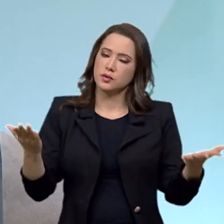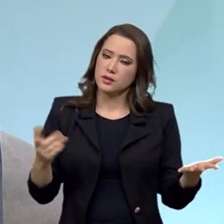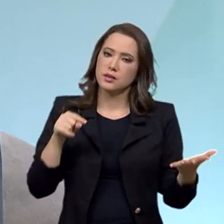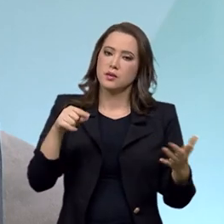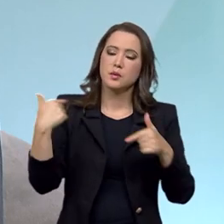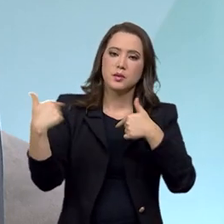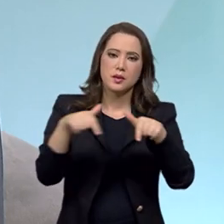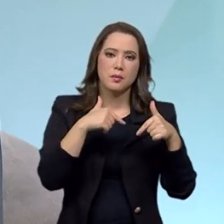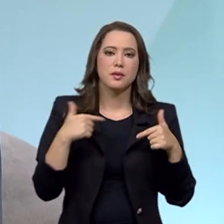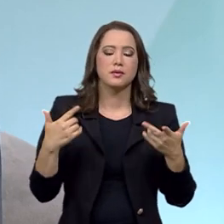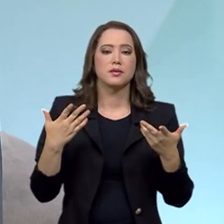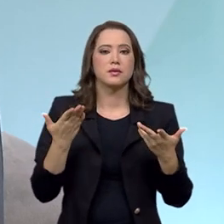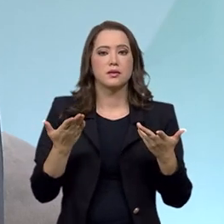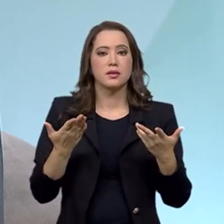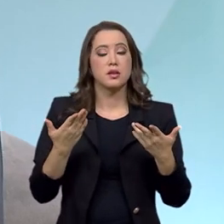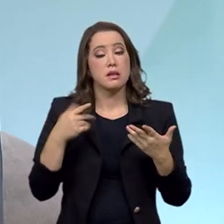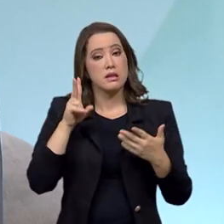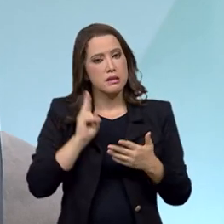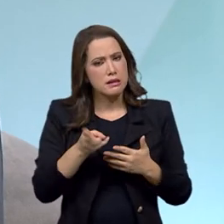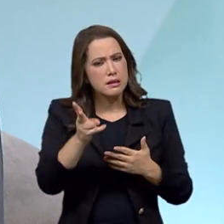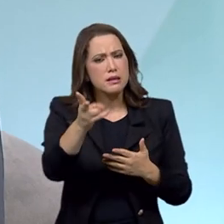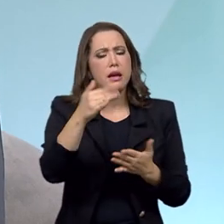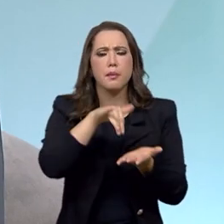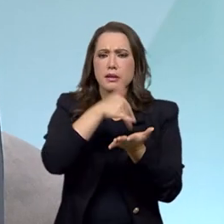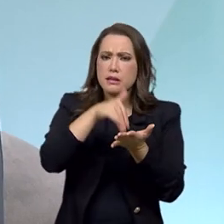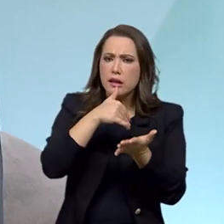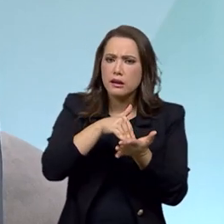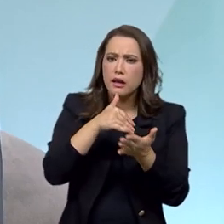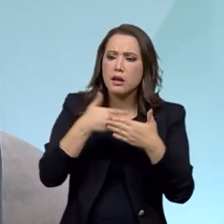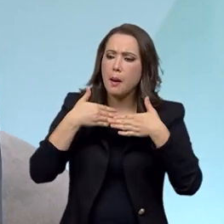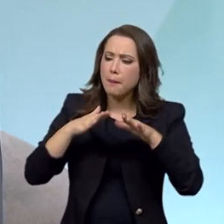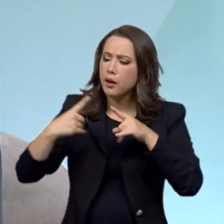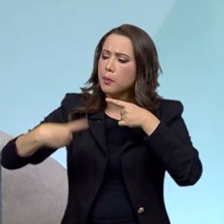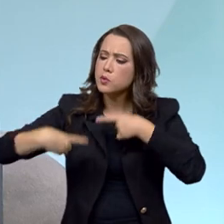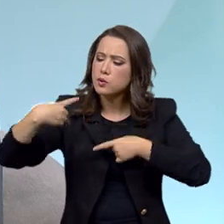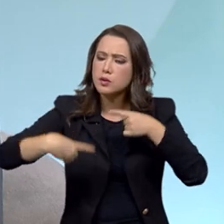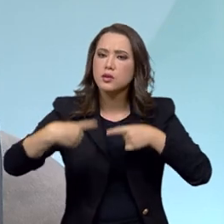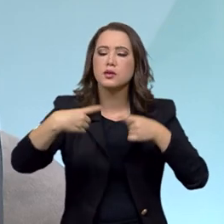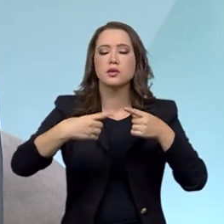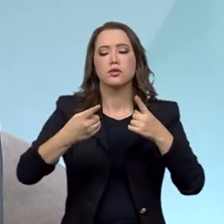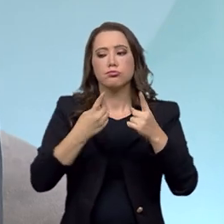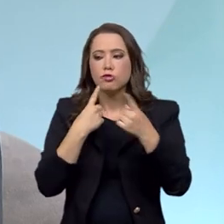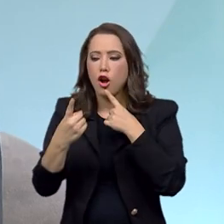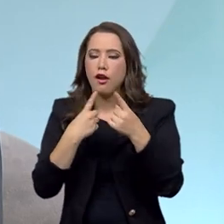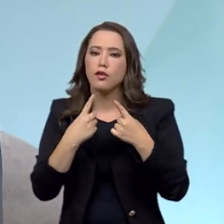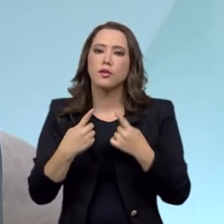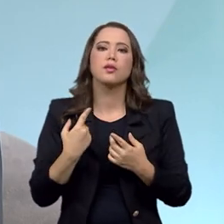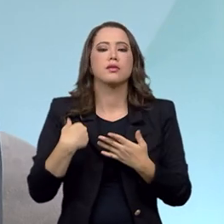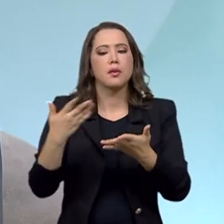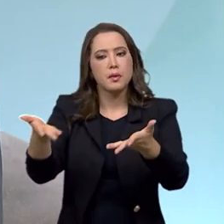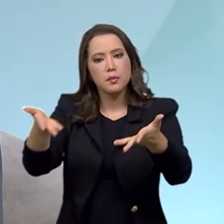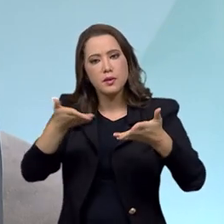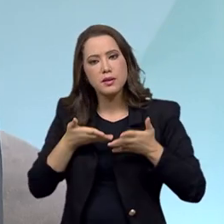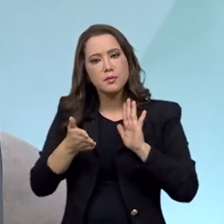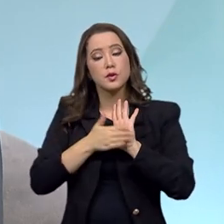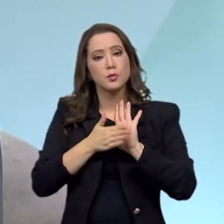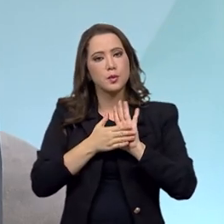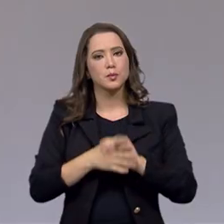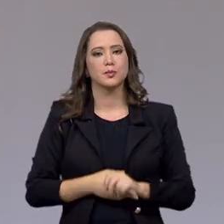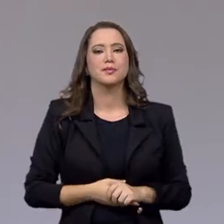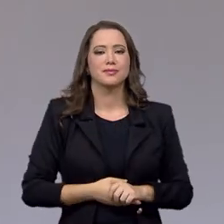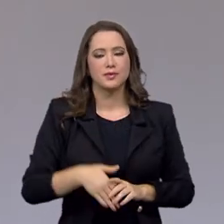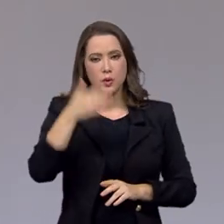iniciativa e as portas da secretaria estão abertas para o debate, para o diálogo e para o recebimento de propostas.